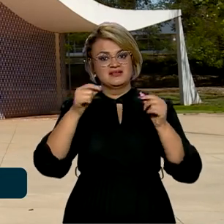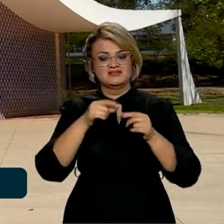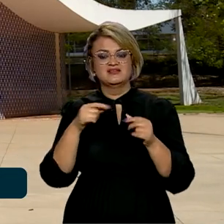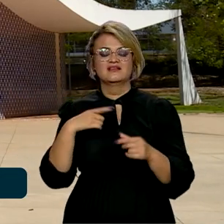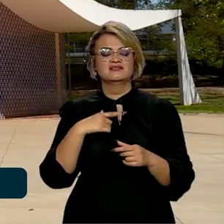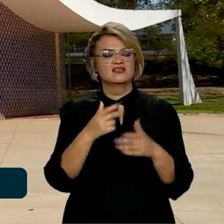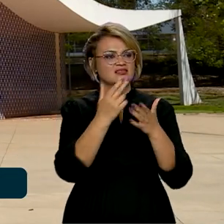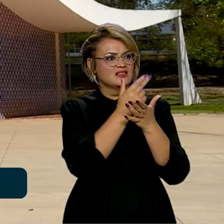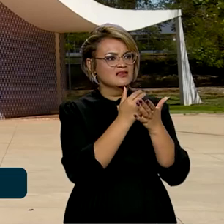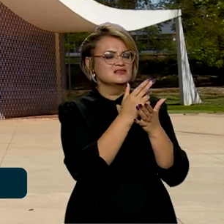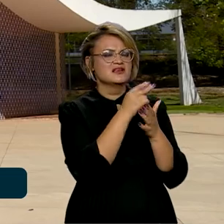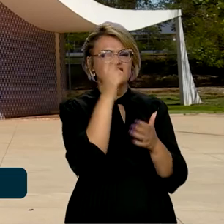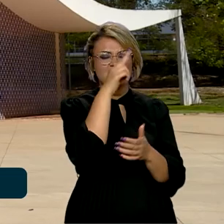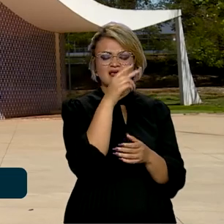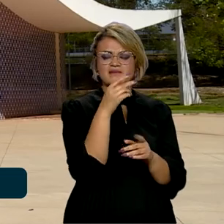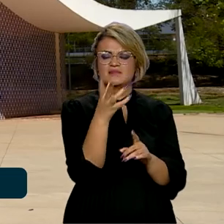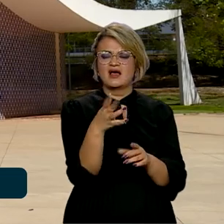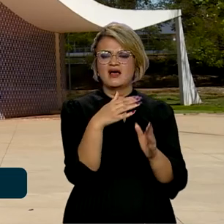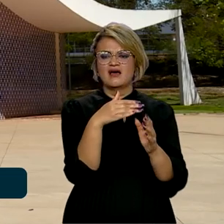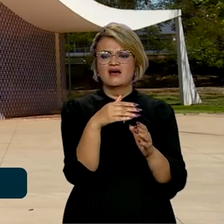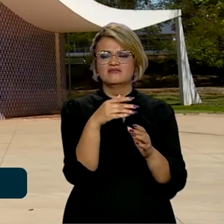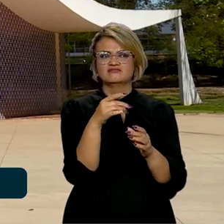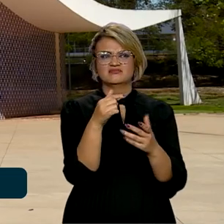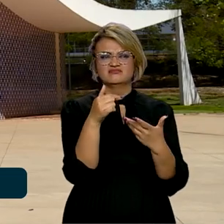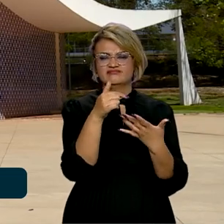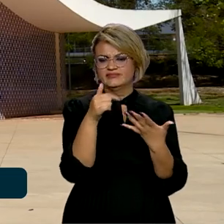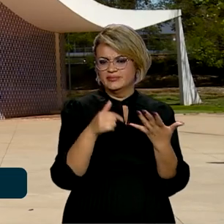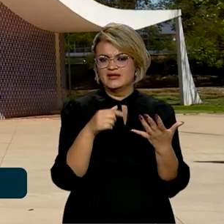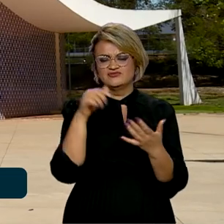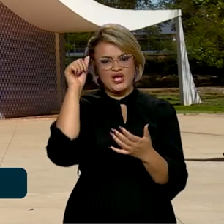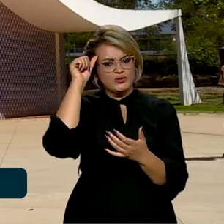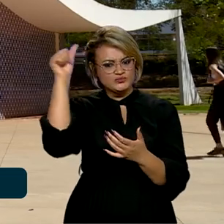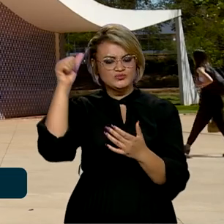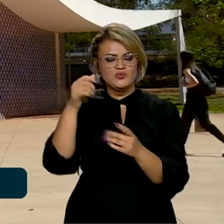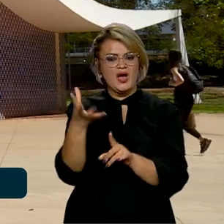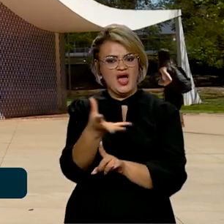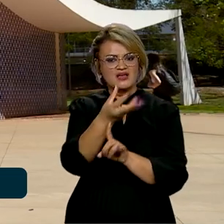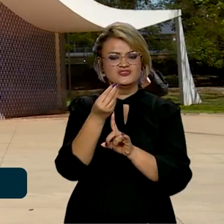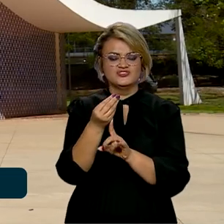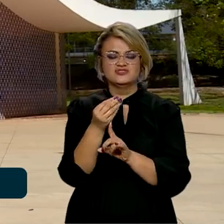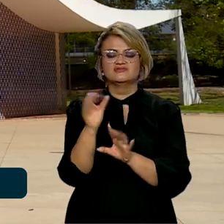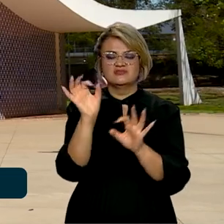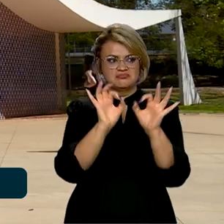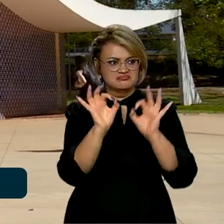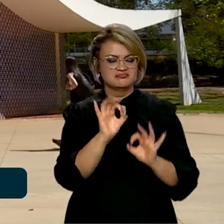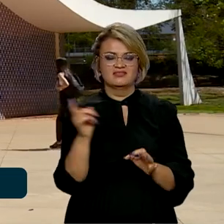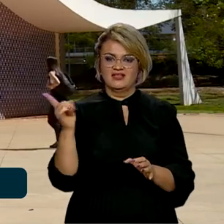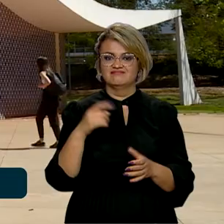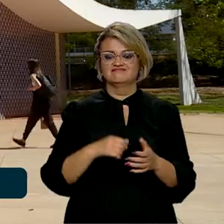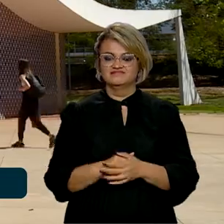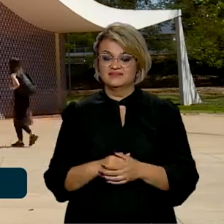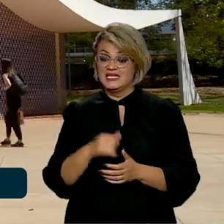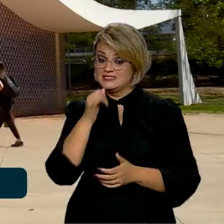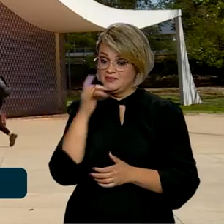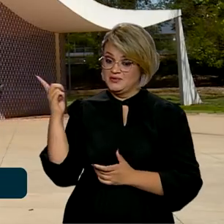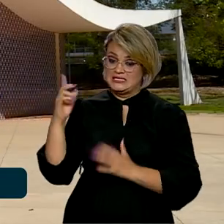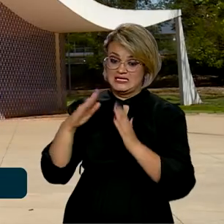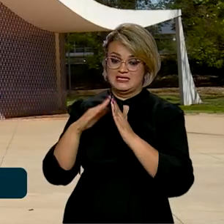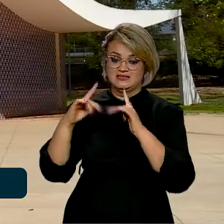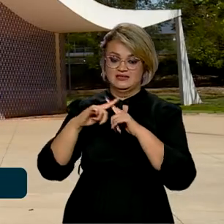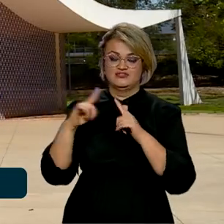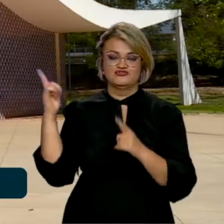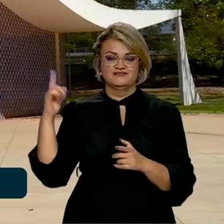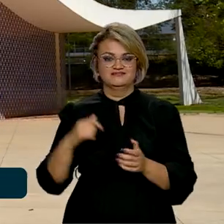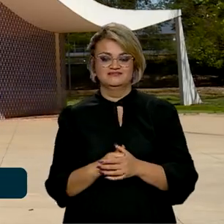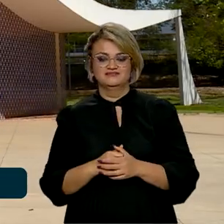paisagismo de Bulermax, azulejos de Atos Bulcão e a arquitetura de Oscar Niemeyer, como essa igreja Nossa Senhora de